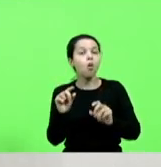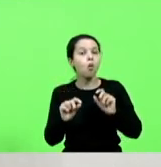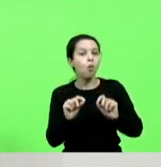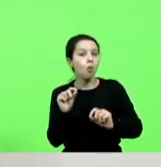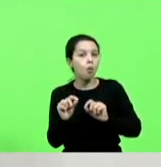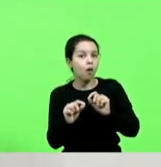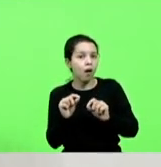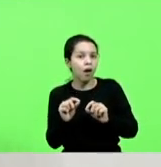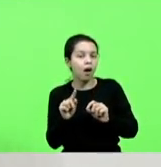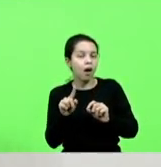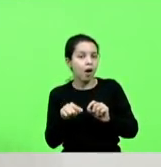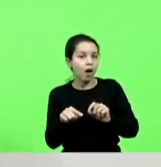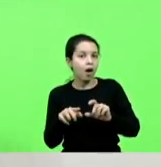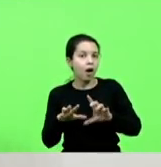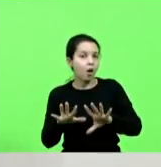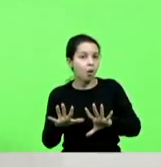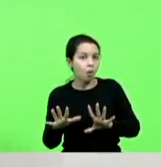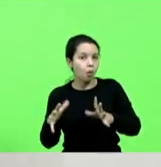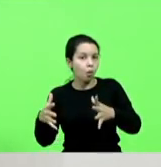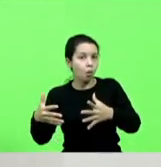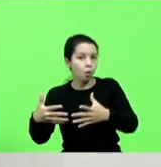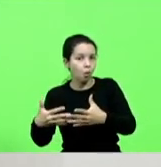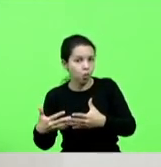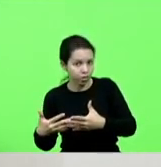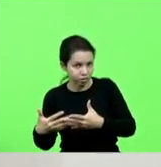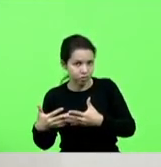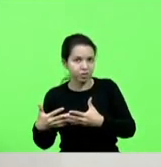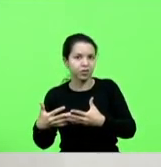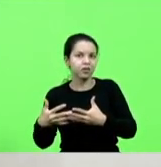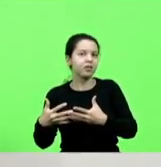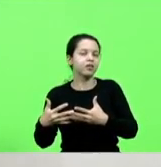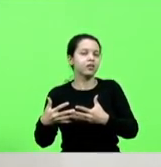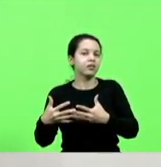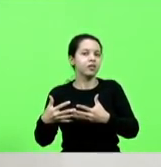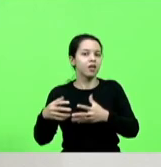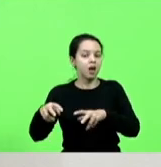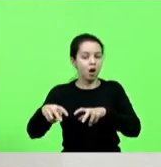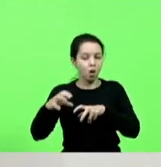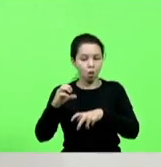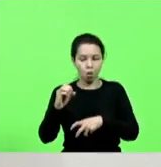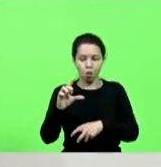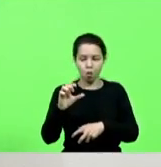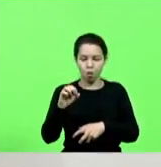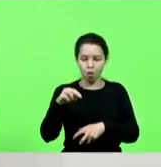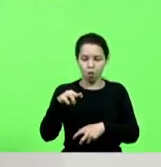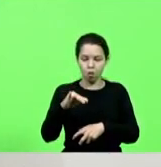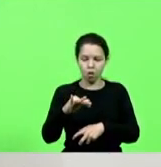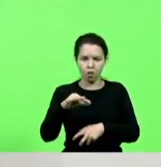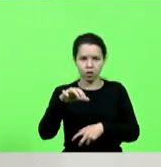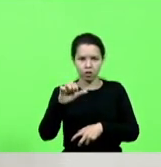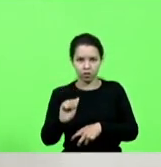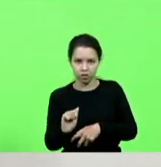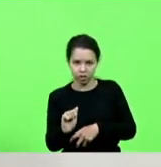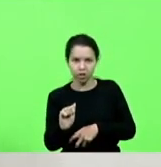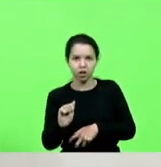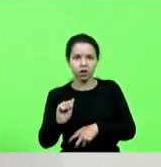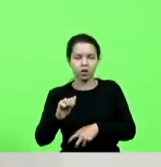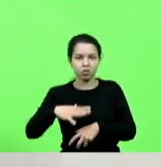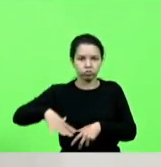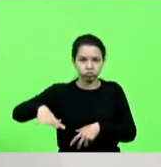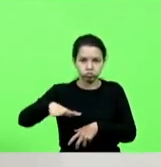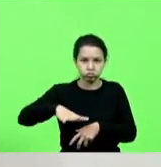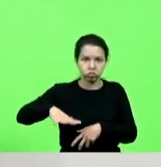colônia em que a comunidade da colônia recebe as pessoas para conviver na sua casa